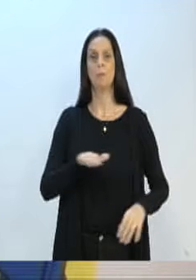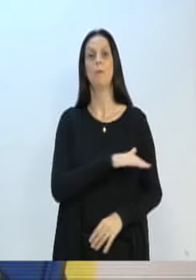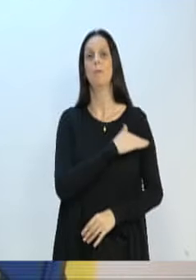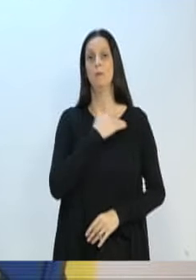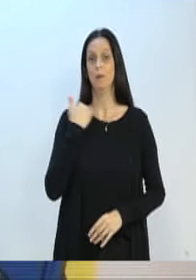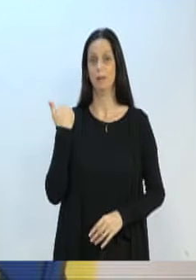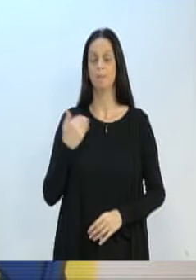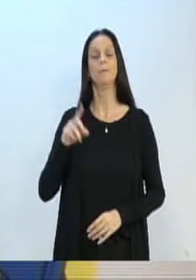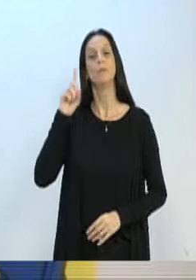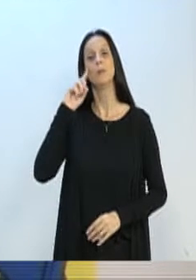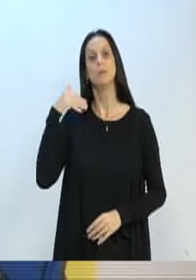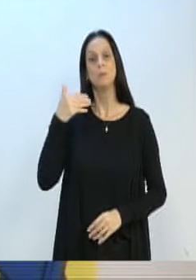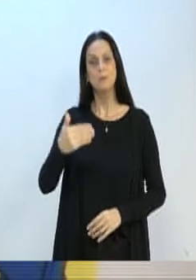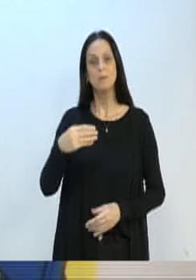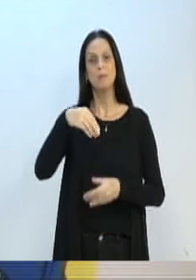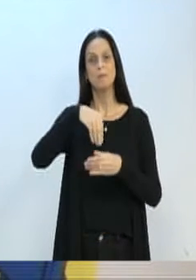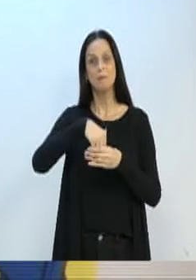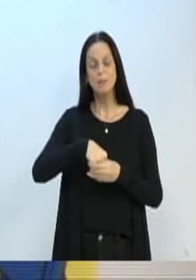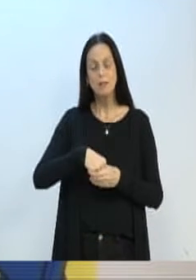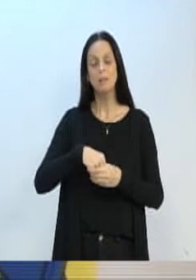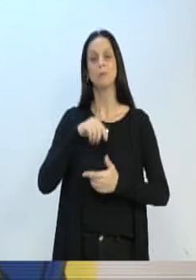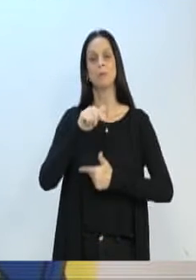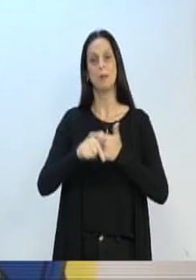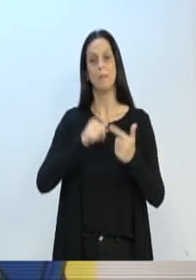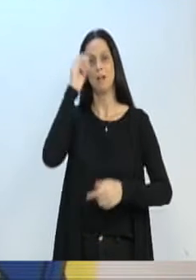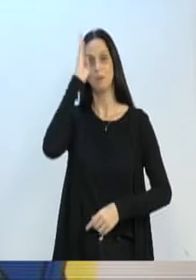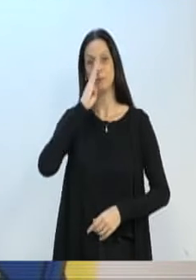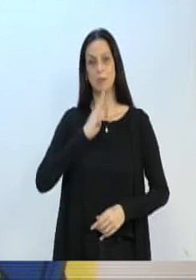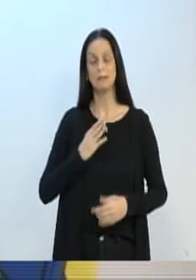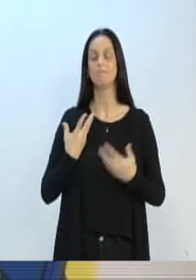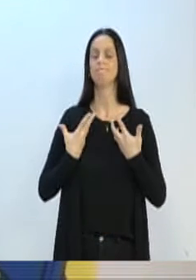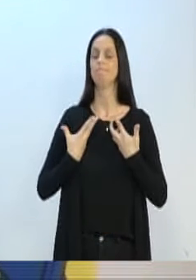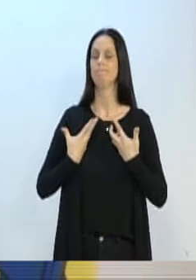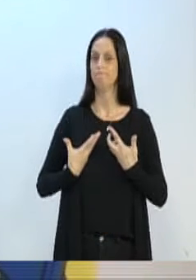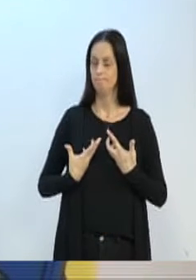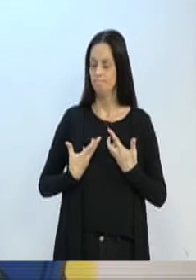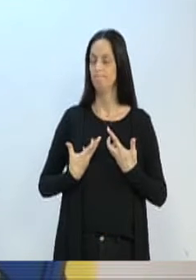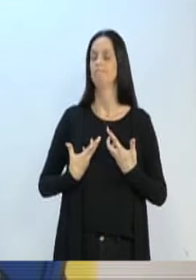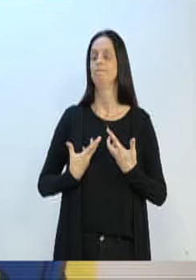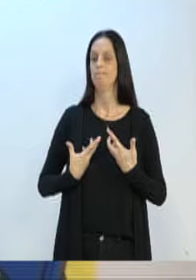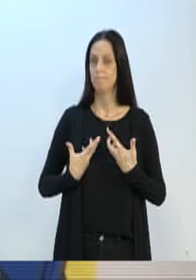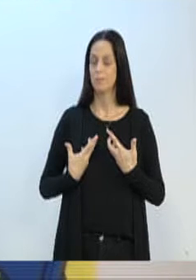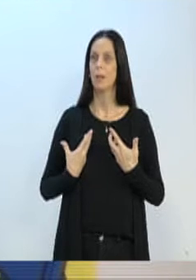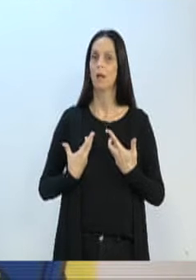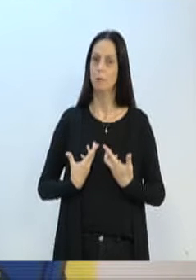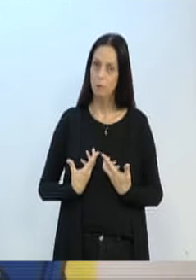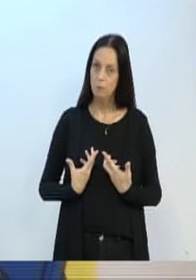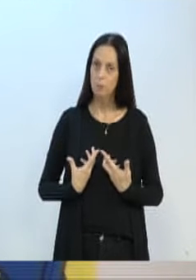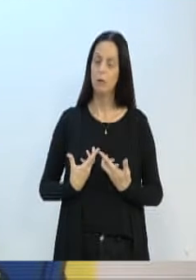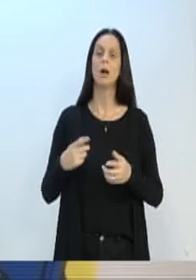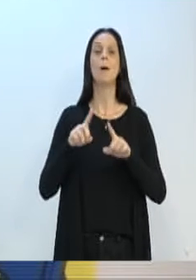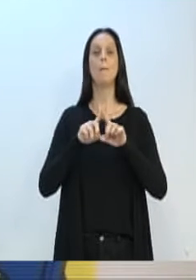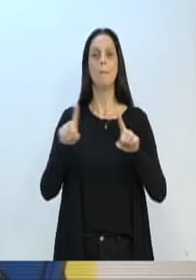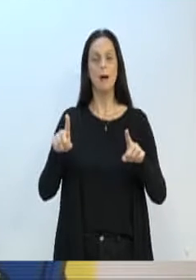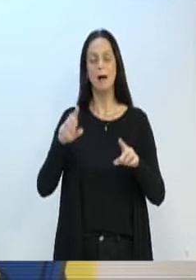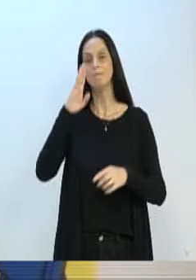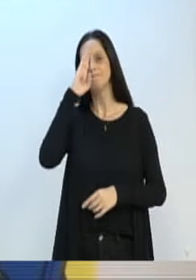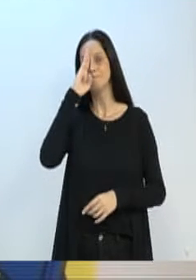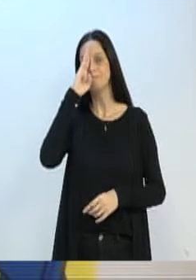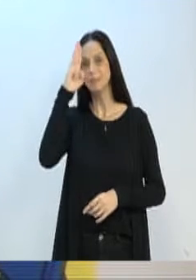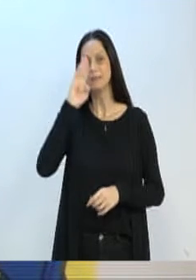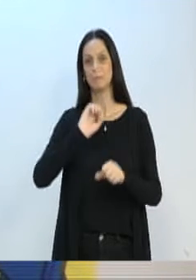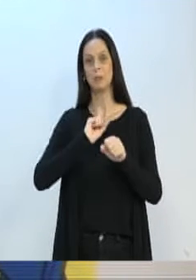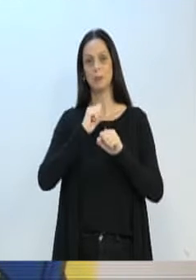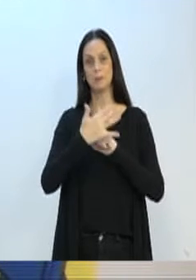dia a dia da enfermagem brasileira, senhoras e senhores, é desgastante por natureza, é exaustivo, mas foi na pandemia que isso ficou